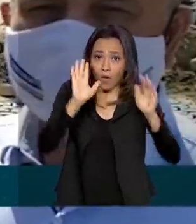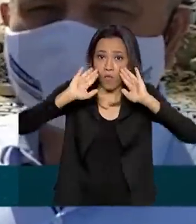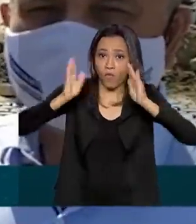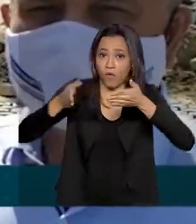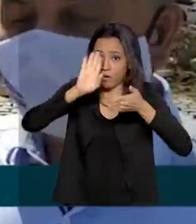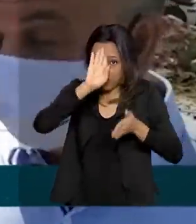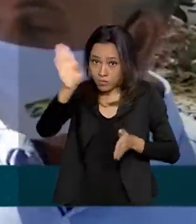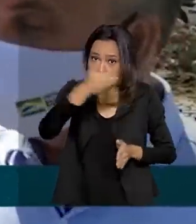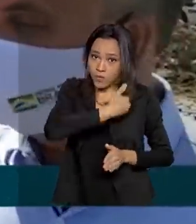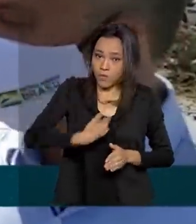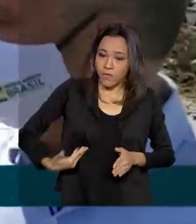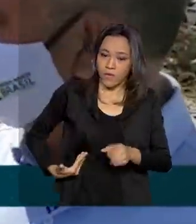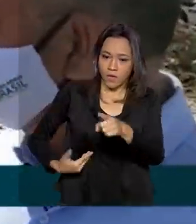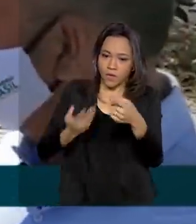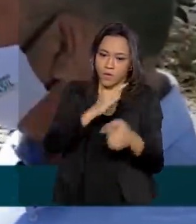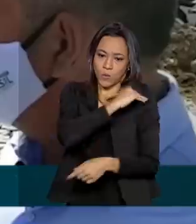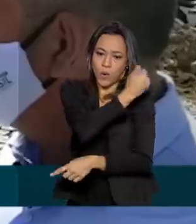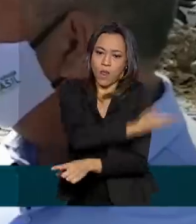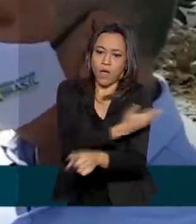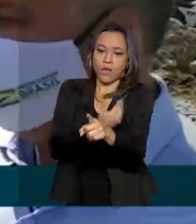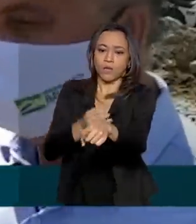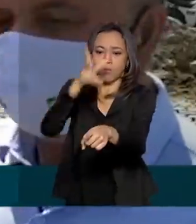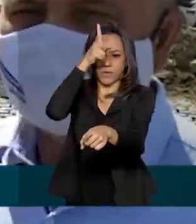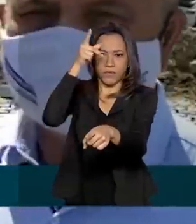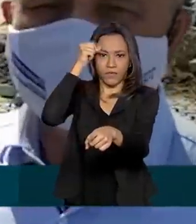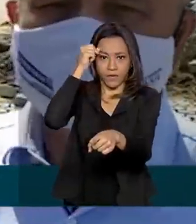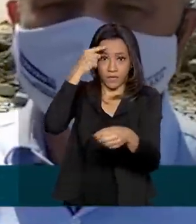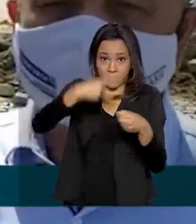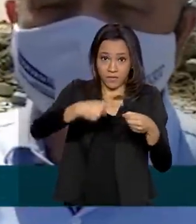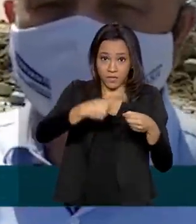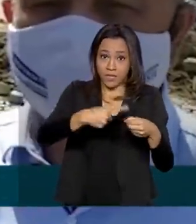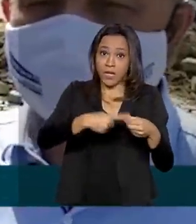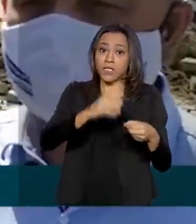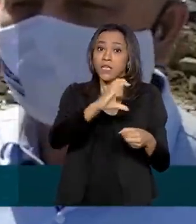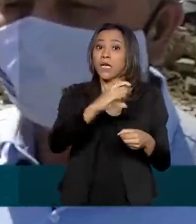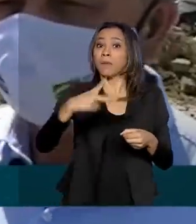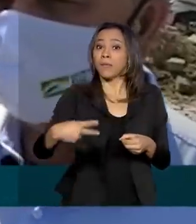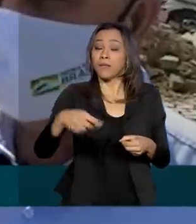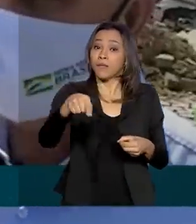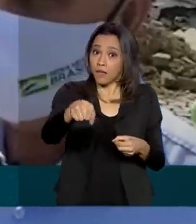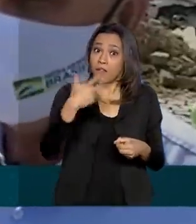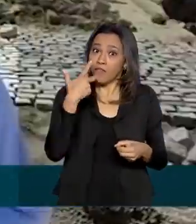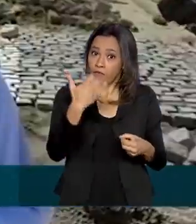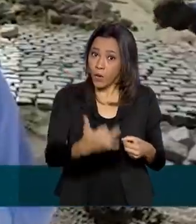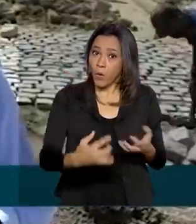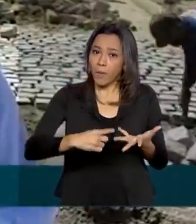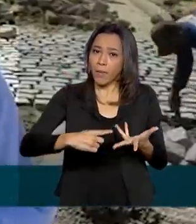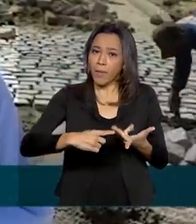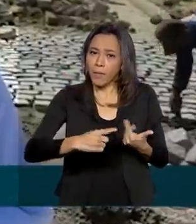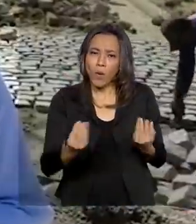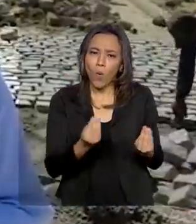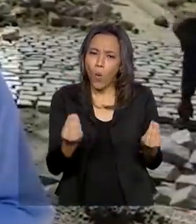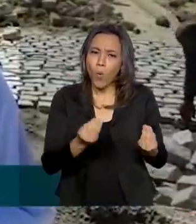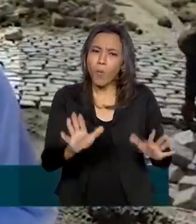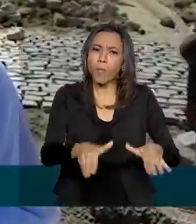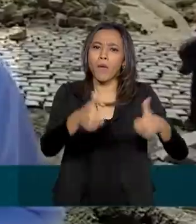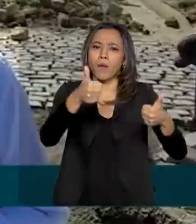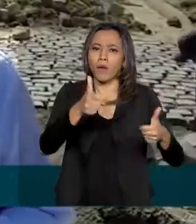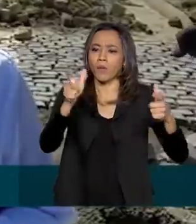Ao lado do prefeito de Campina Grande, Romero Veiga, o ministro citou as ações para a região. Estivemos mais cedo